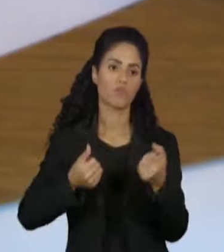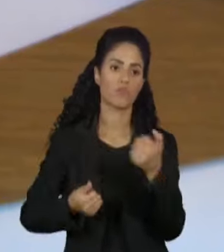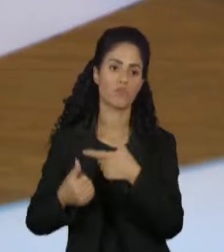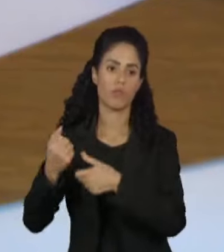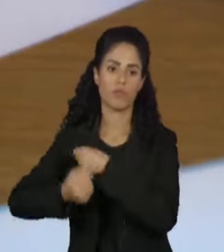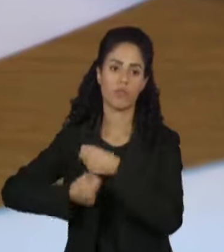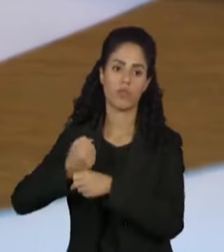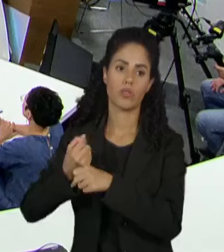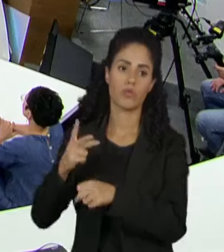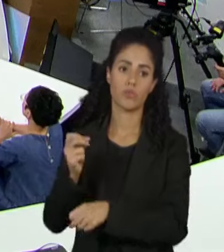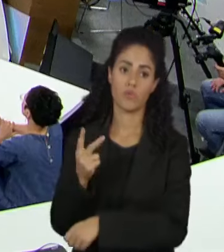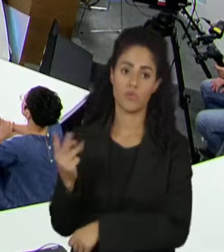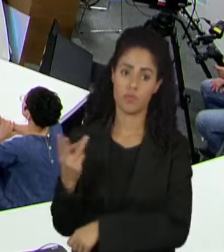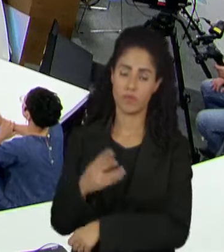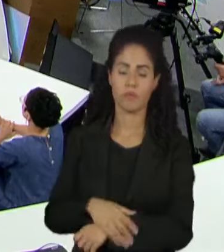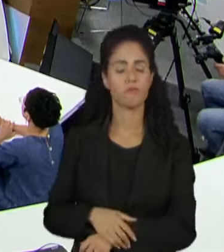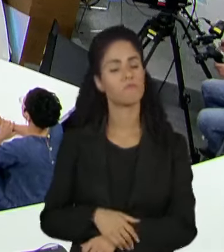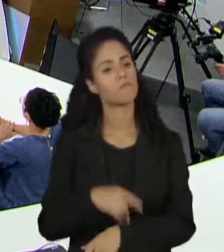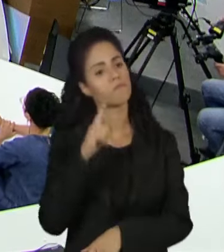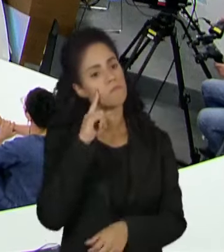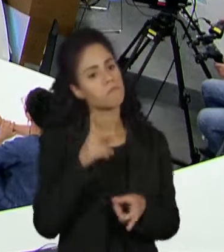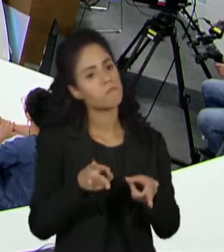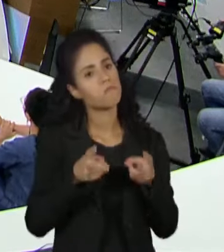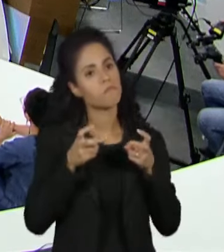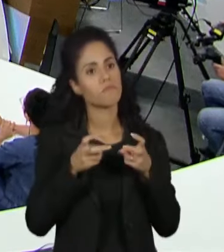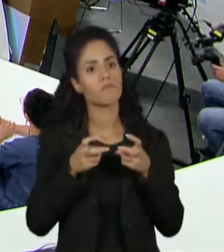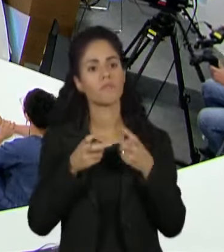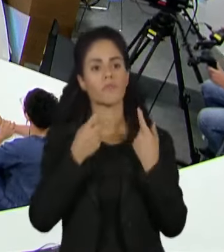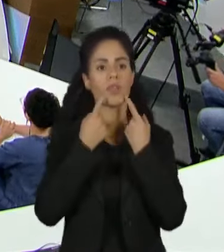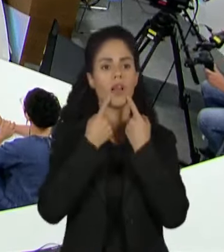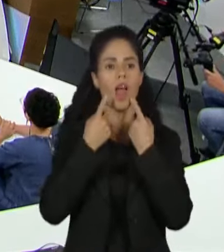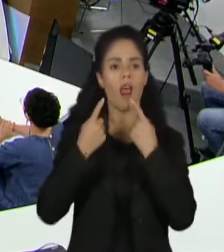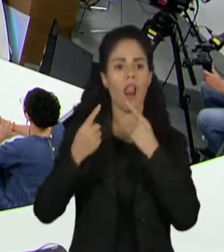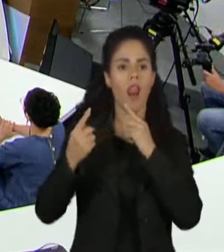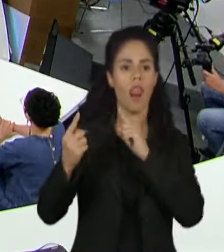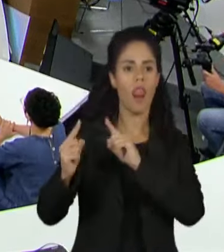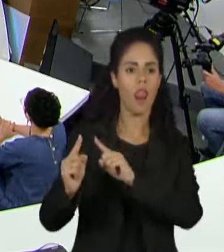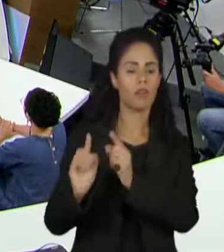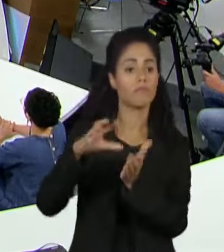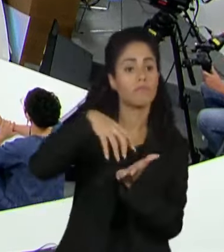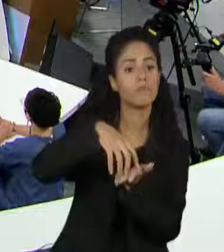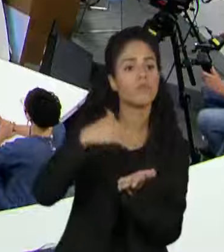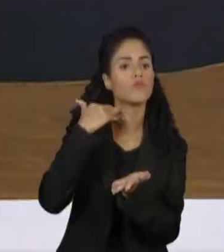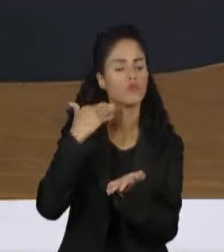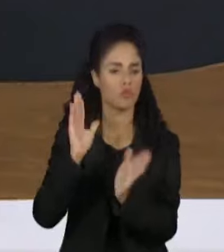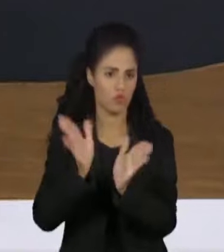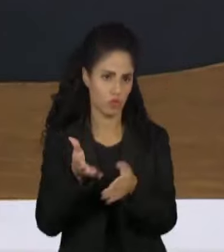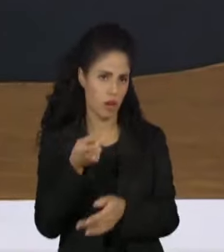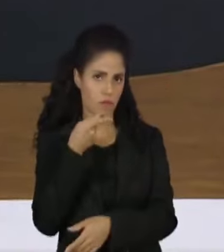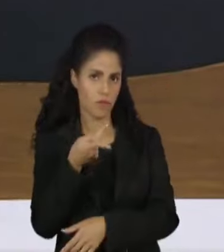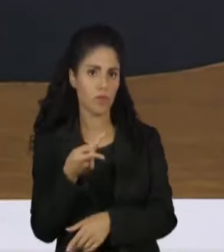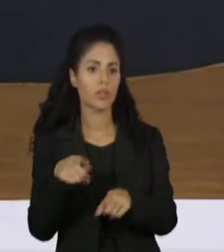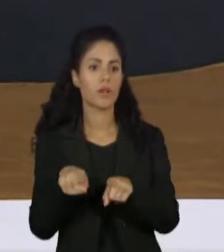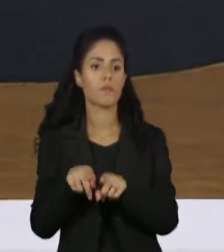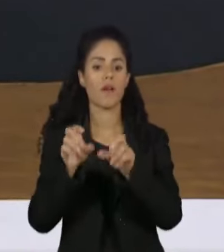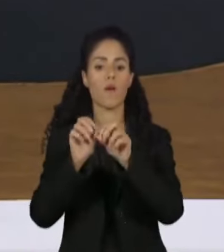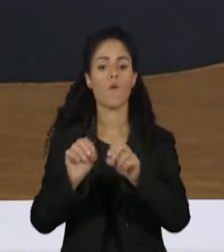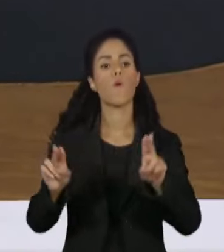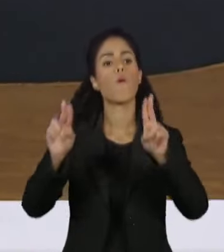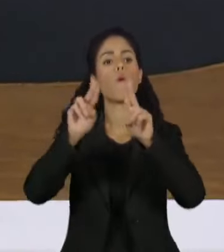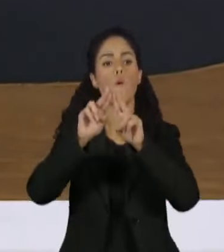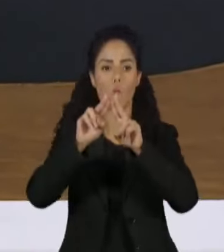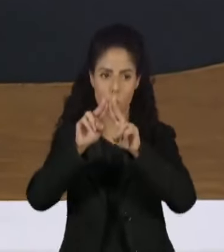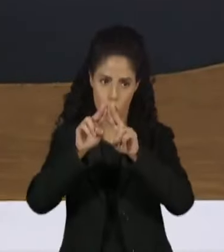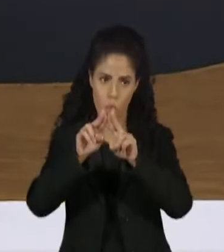Presidente, a gente tem visto aí críticas às instituições multilaterais, os bancos, a gente já tratou aqui, mas também a ONU, ao Conselho de